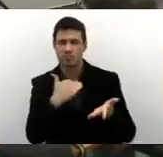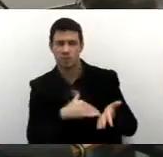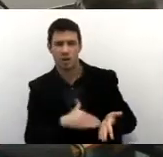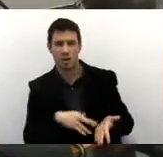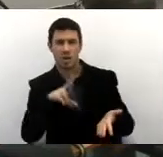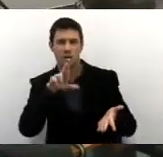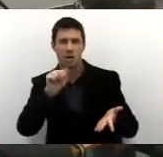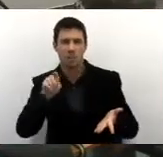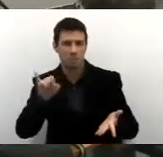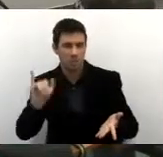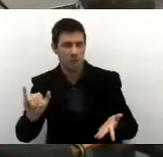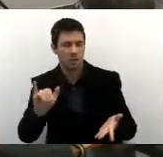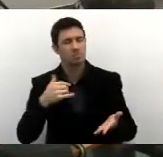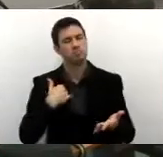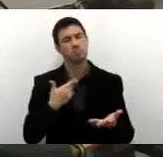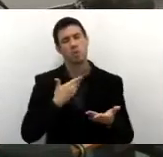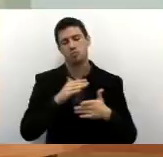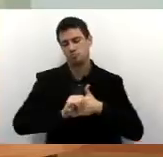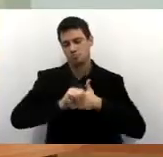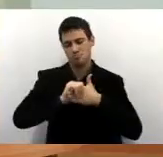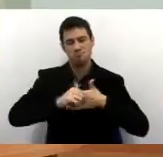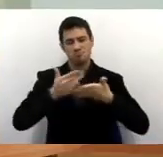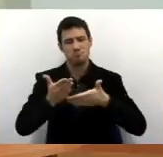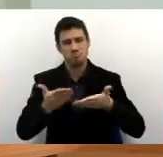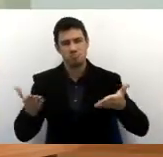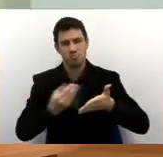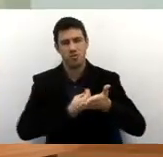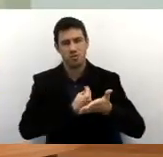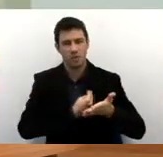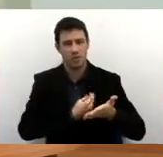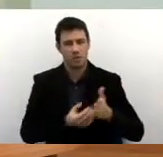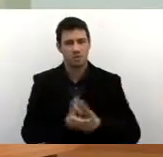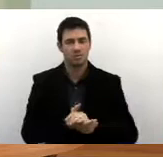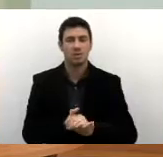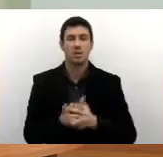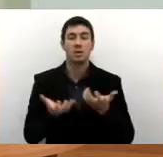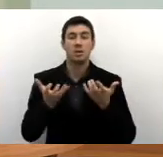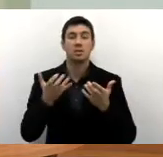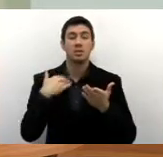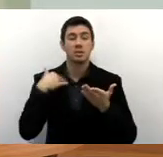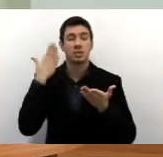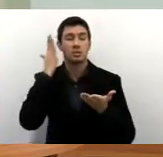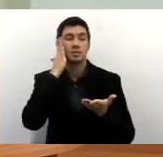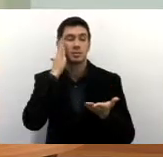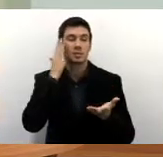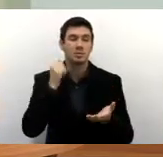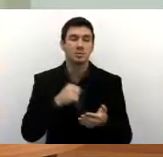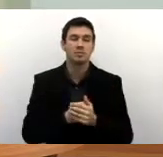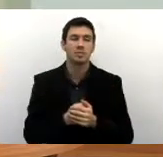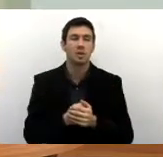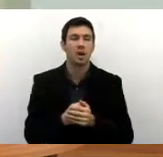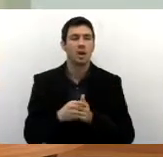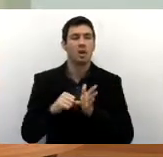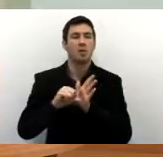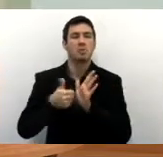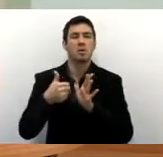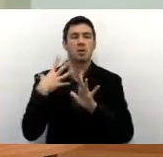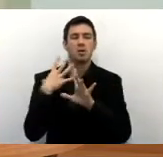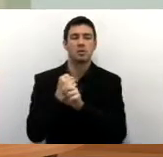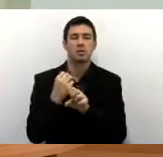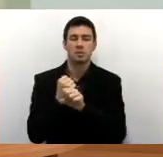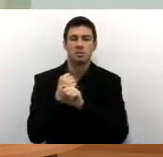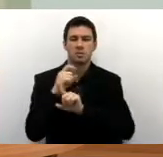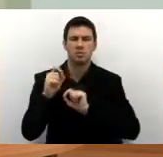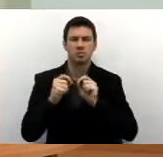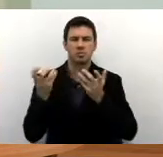cumprimento a todos os presentes. Primeiro, secretário, eu gostaria de saber quanto ao orçamento. Eu